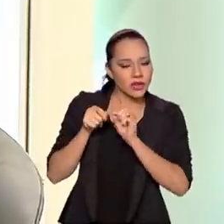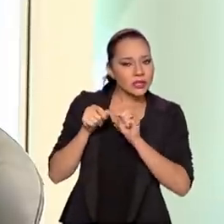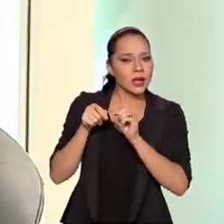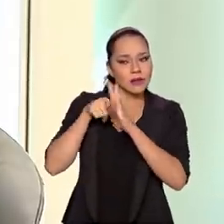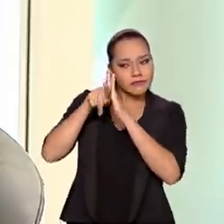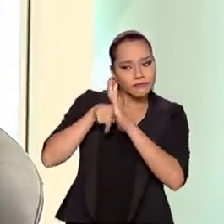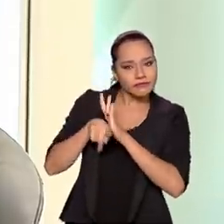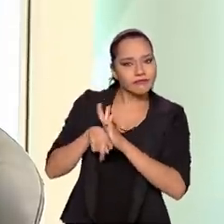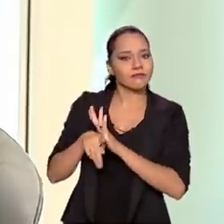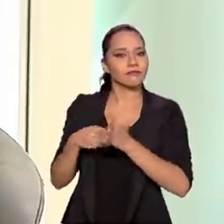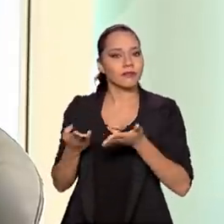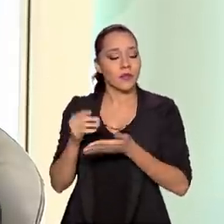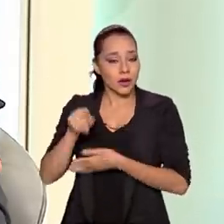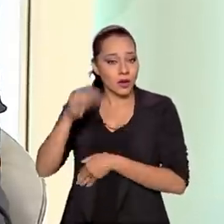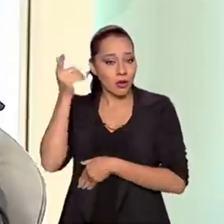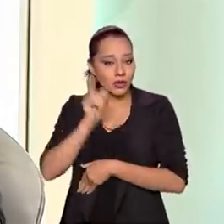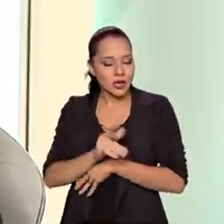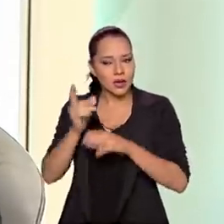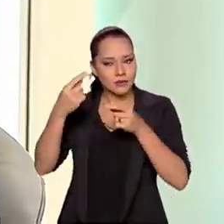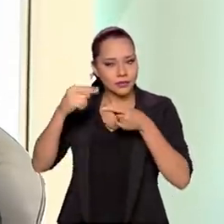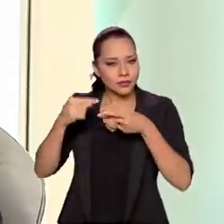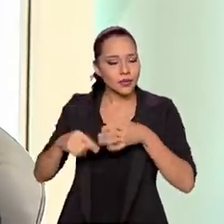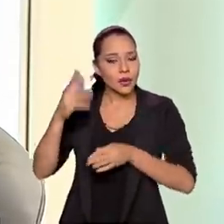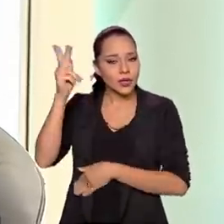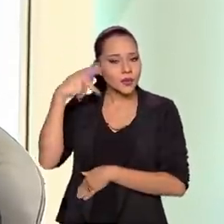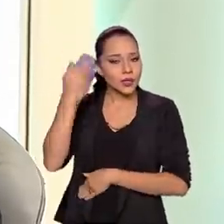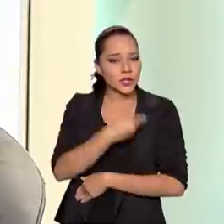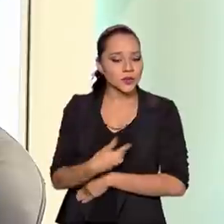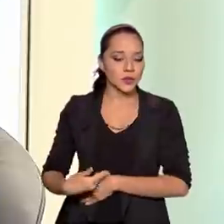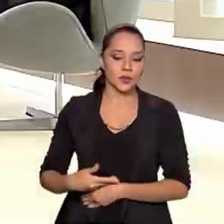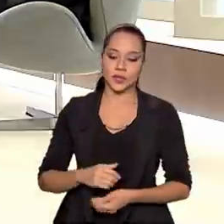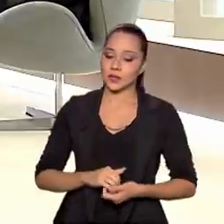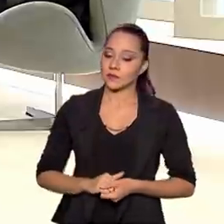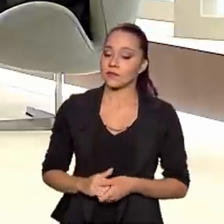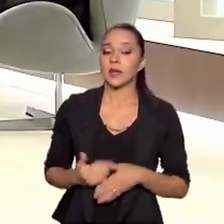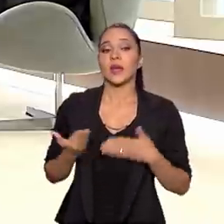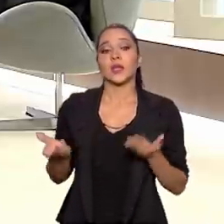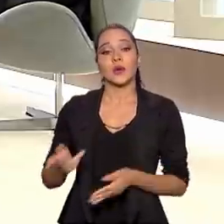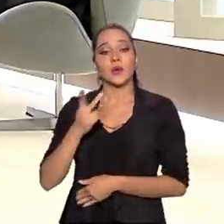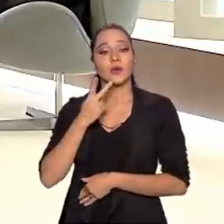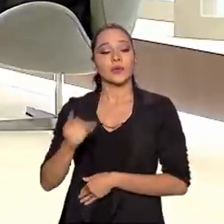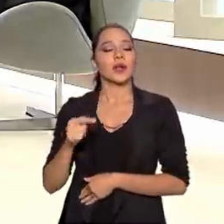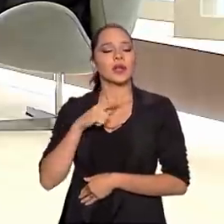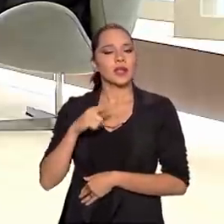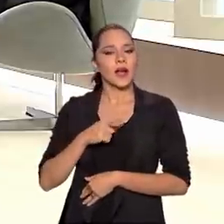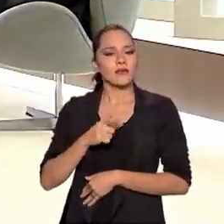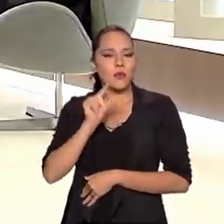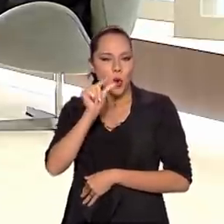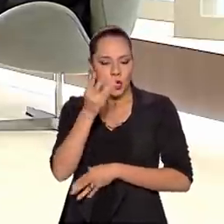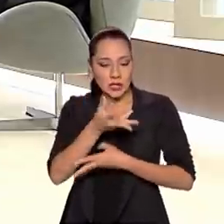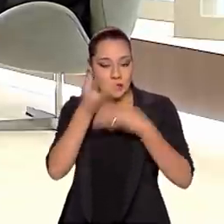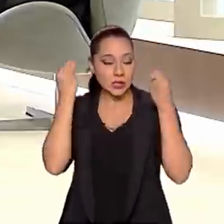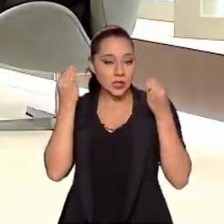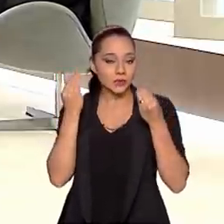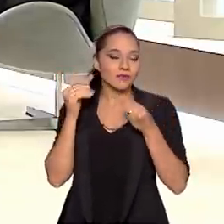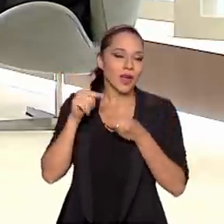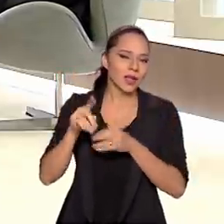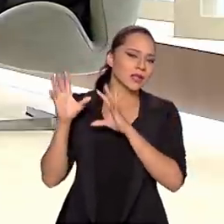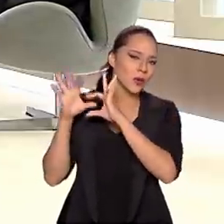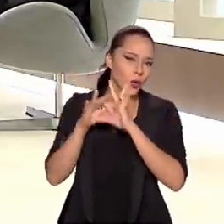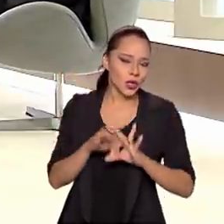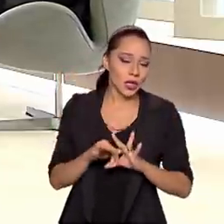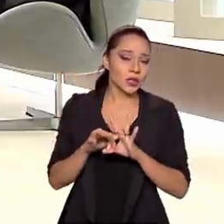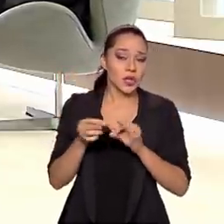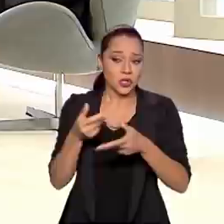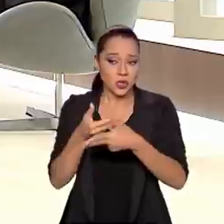realizar, para que ele possa definir suas políticas públicas. Então, quando falamos que estava um pouco esquecido, é nesse contexto